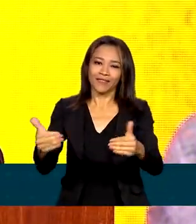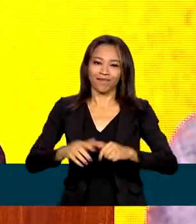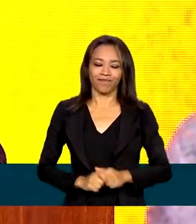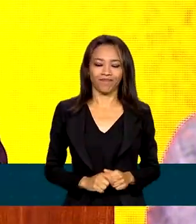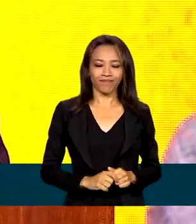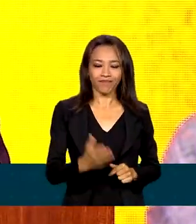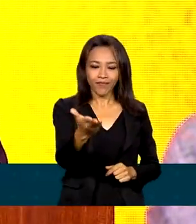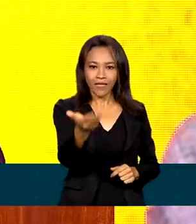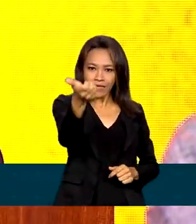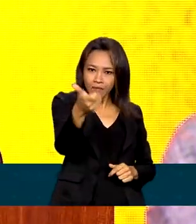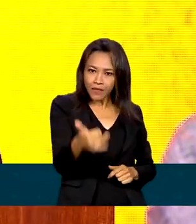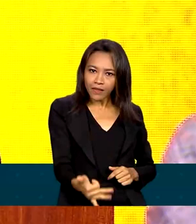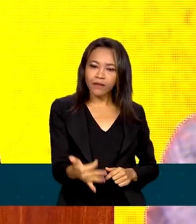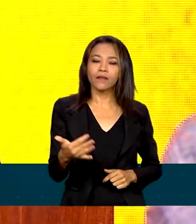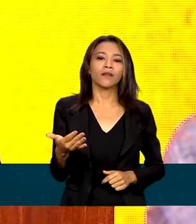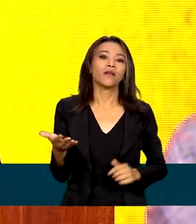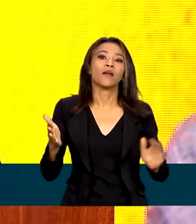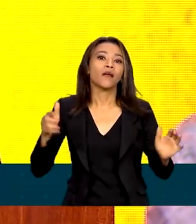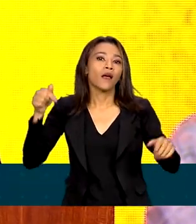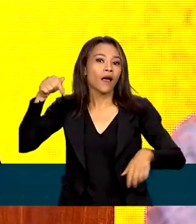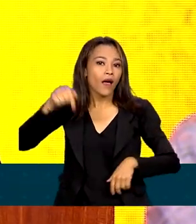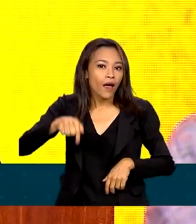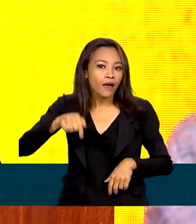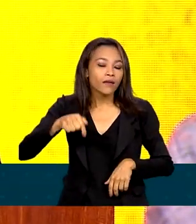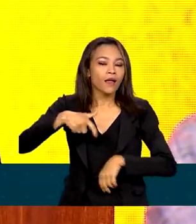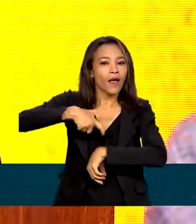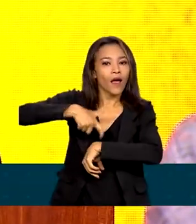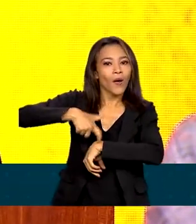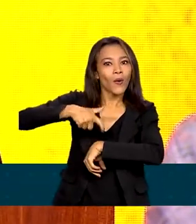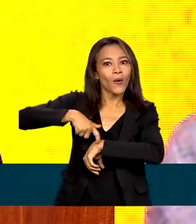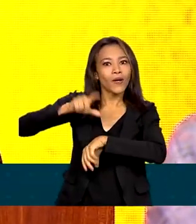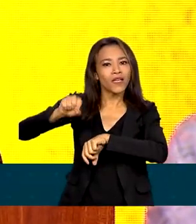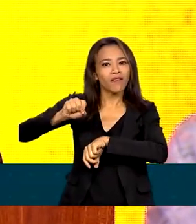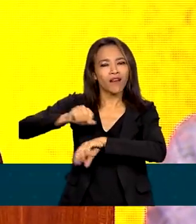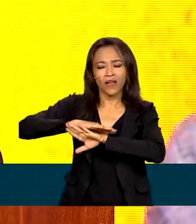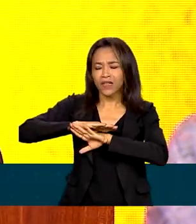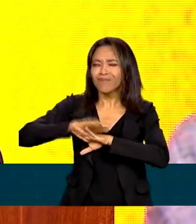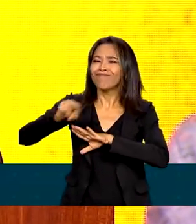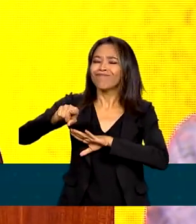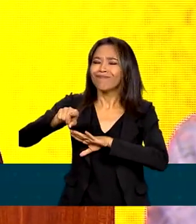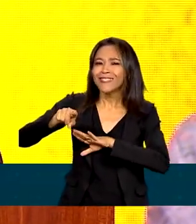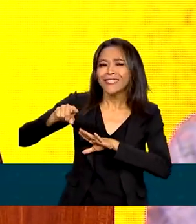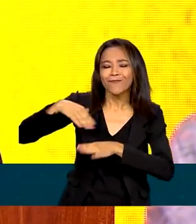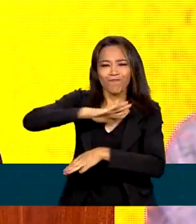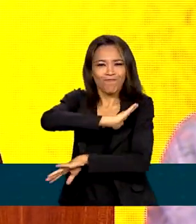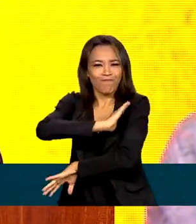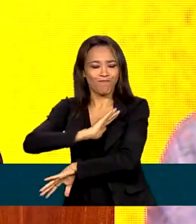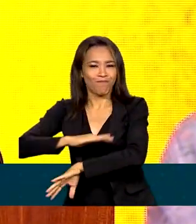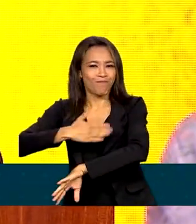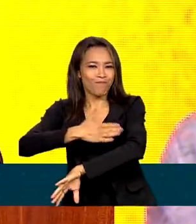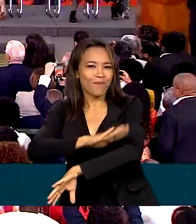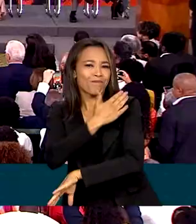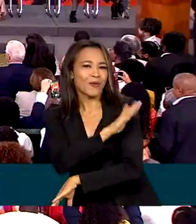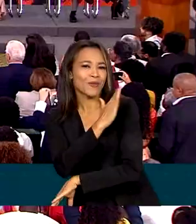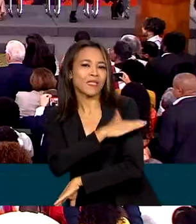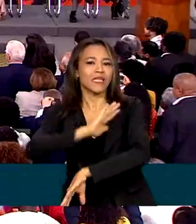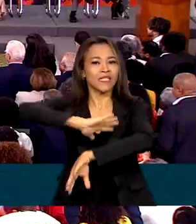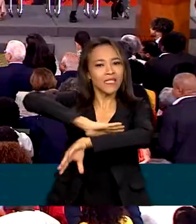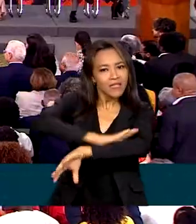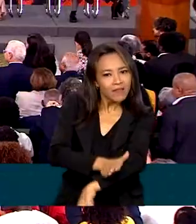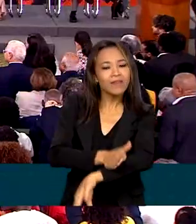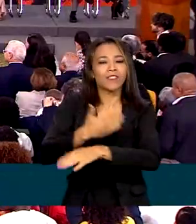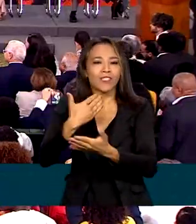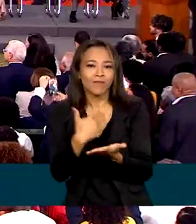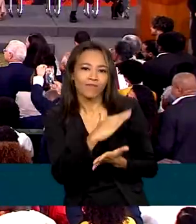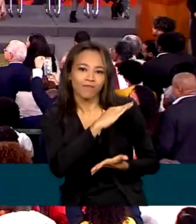a hora de virar definitivamente a chave da discriminação, do preconceito e da exclusão. Também foram